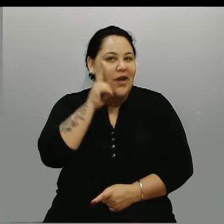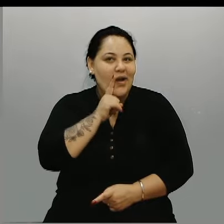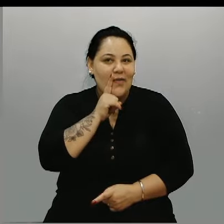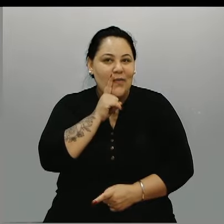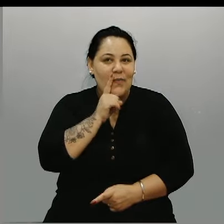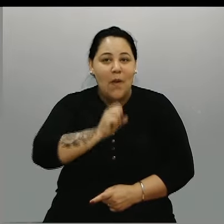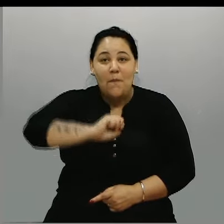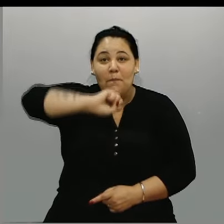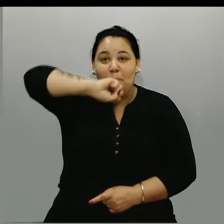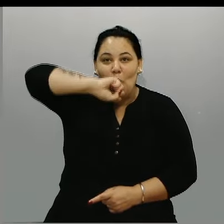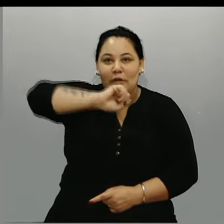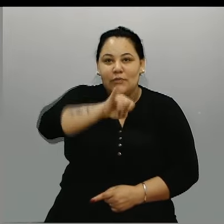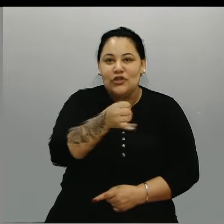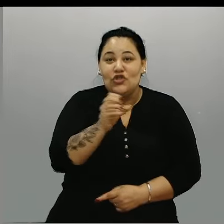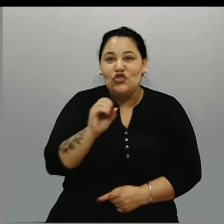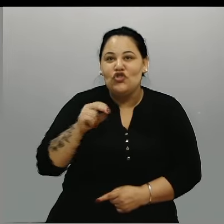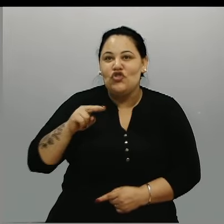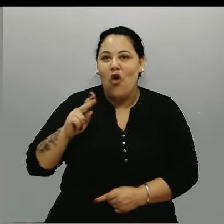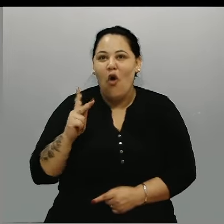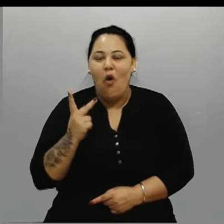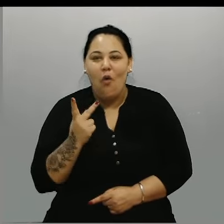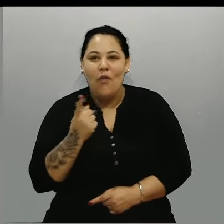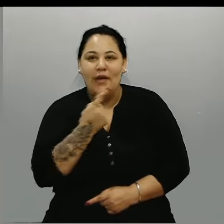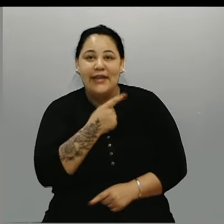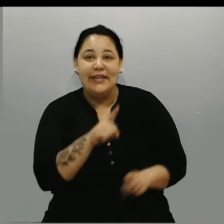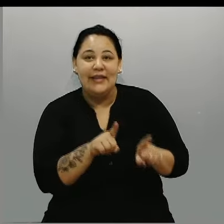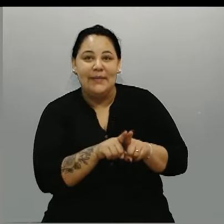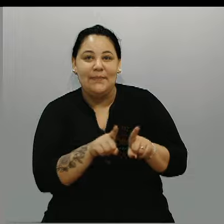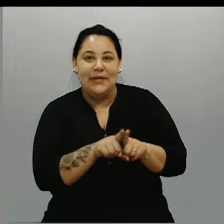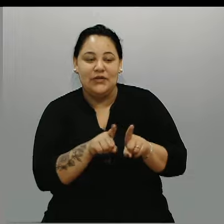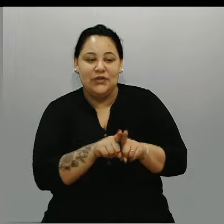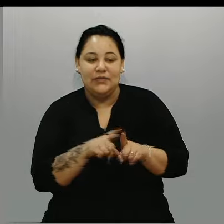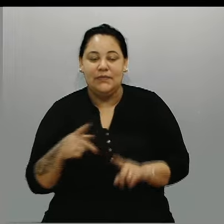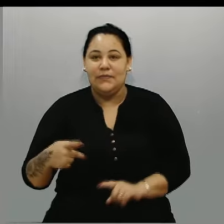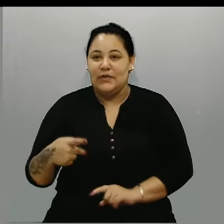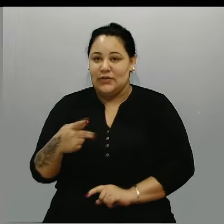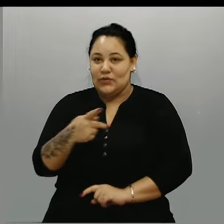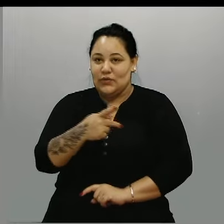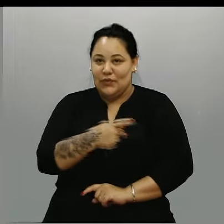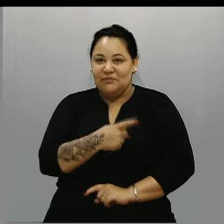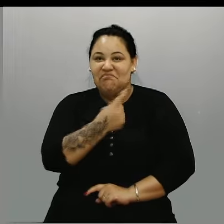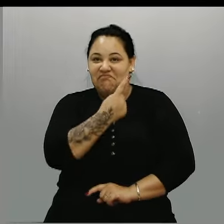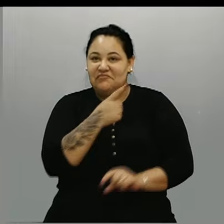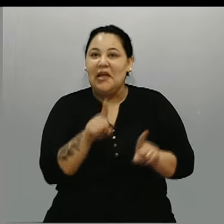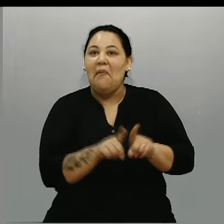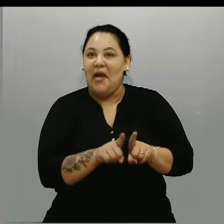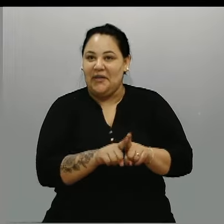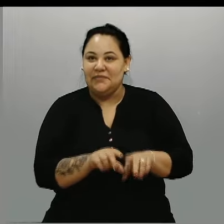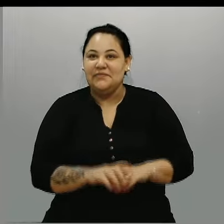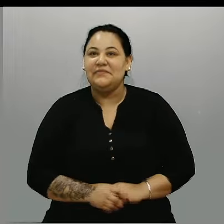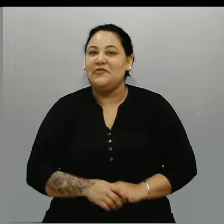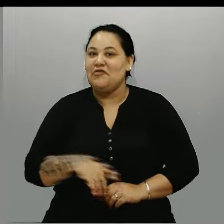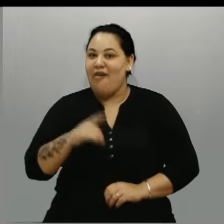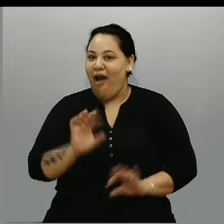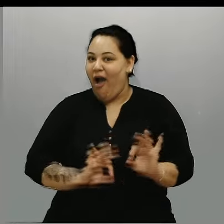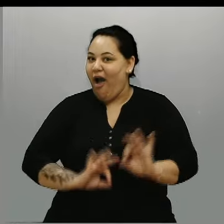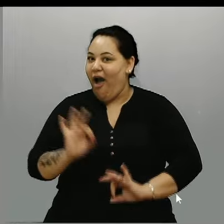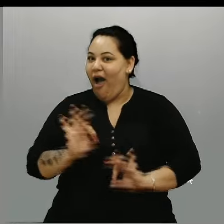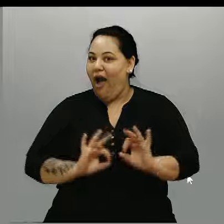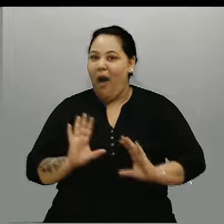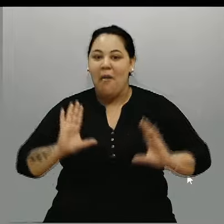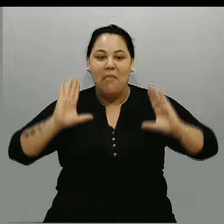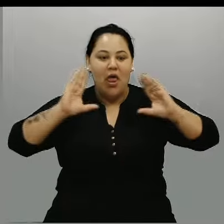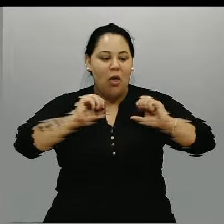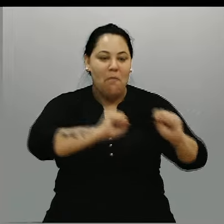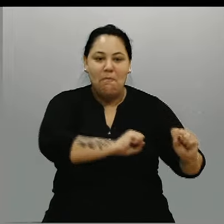Bispo John Lambeth E Pastor John John Lambeth Prepare-se para noites de poder e